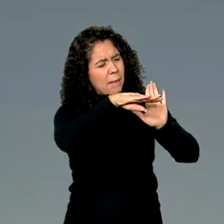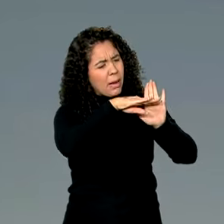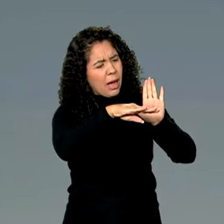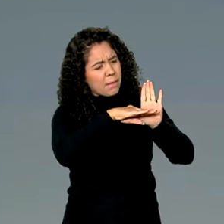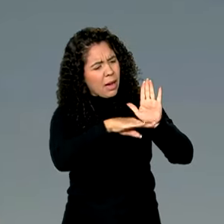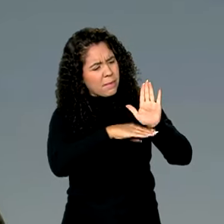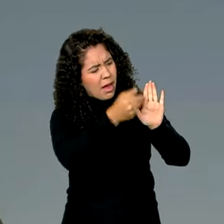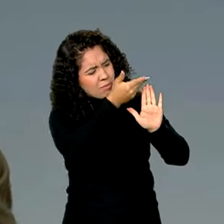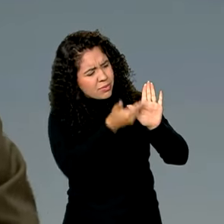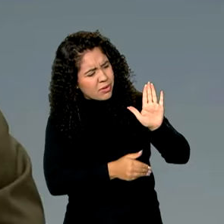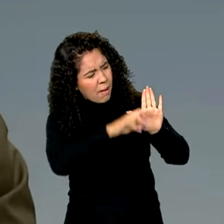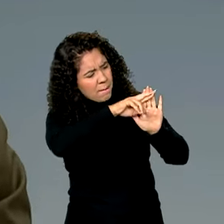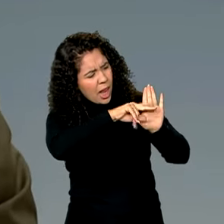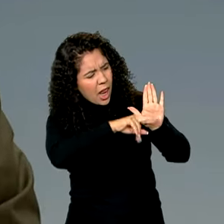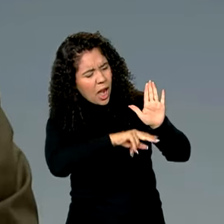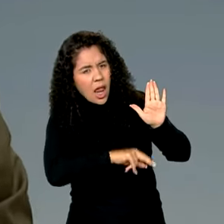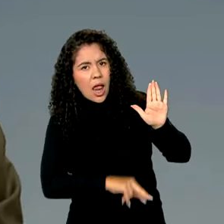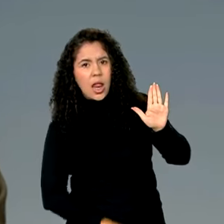diversificação da agenda bilateral com o Chile. Obrigado. Obrigado. Obrigado.